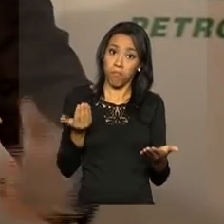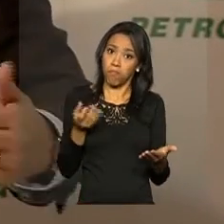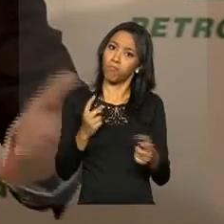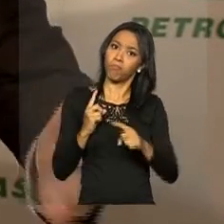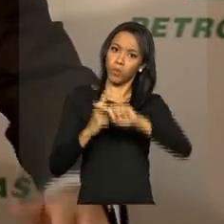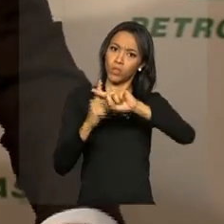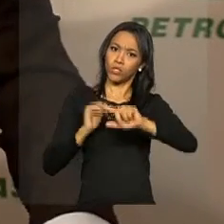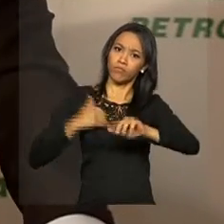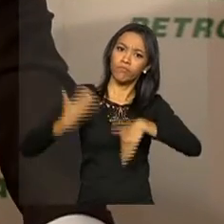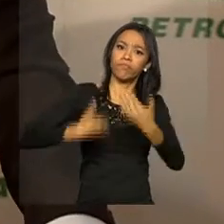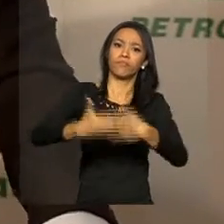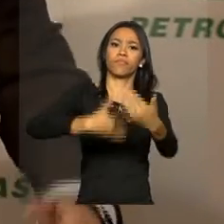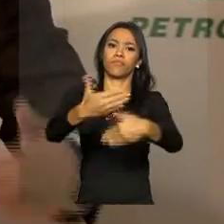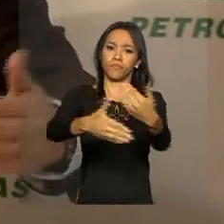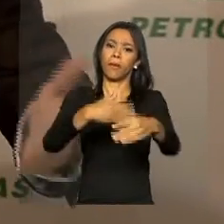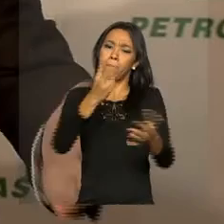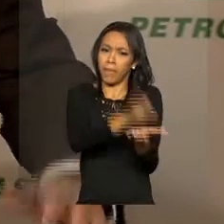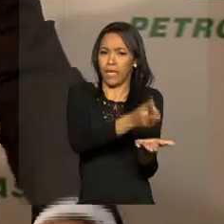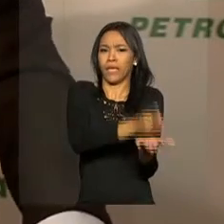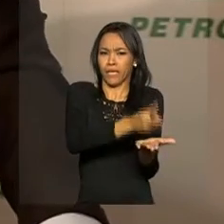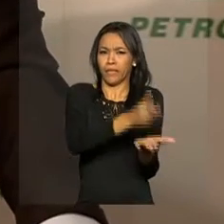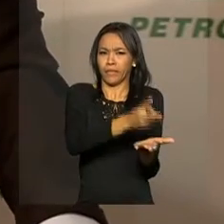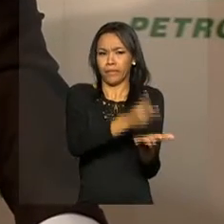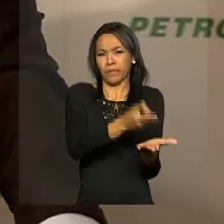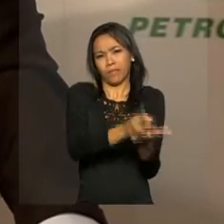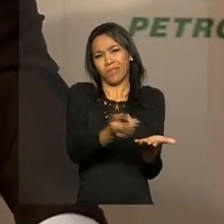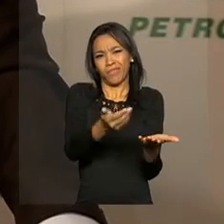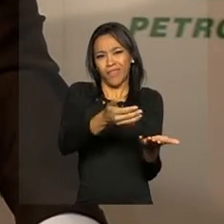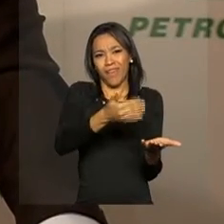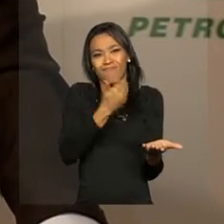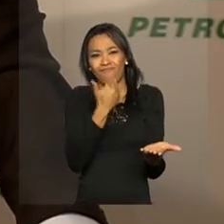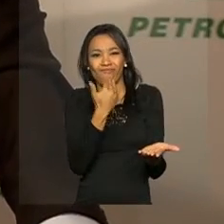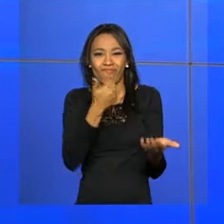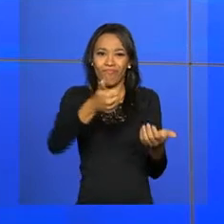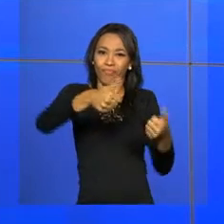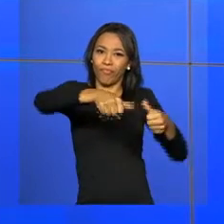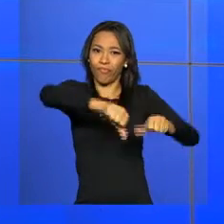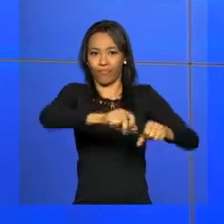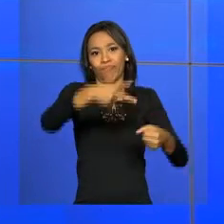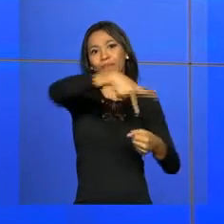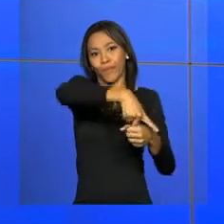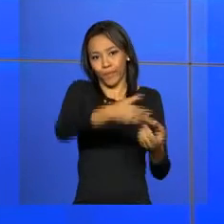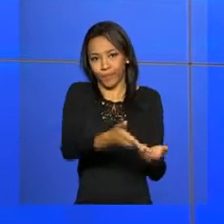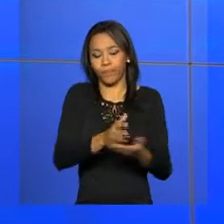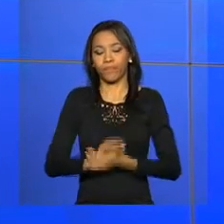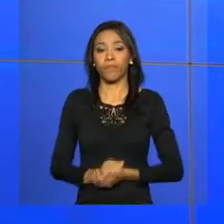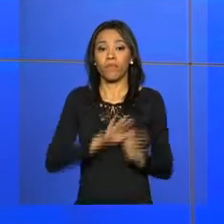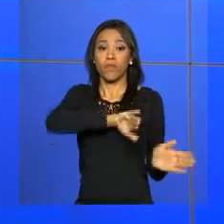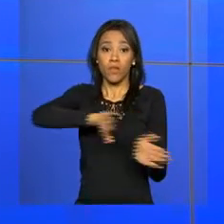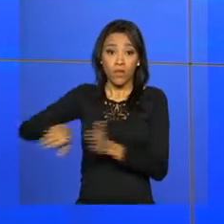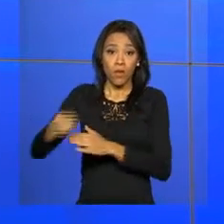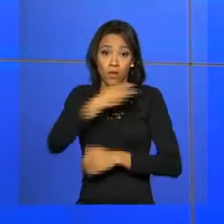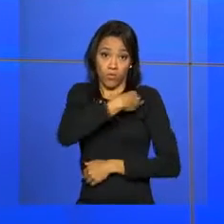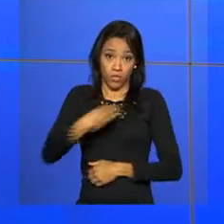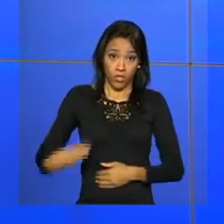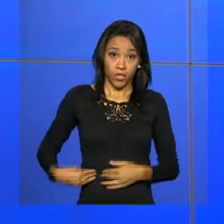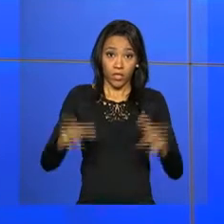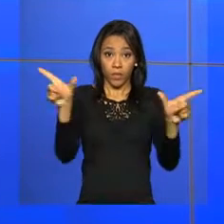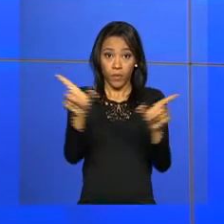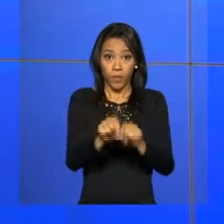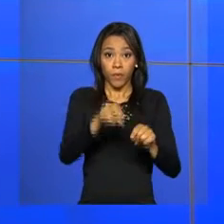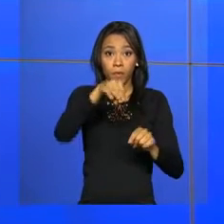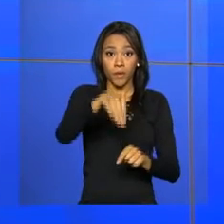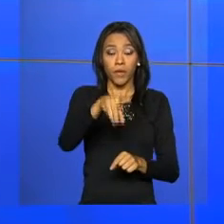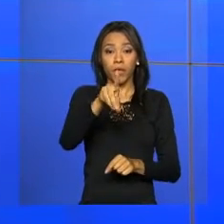positivo, mesmo com a comódica, numa situação como hoje está. O Ministério do Desenvolvimento, Indústria e